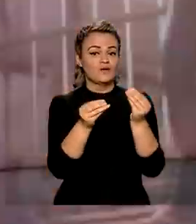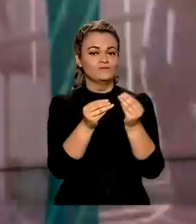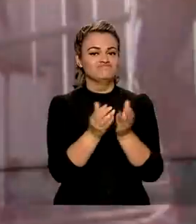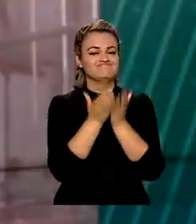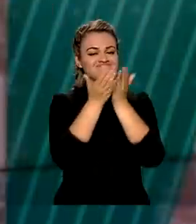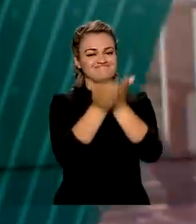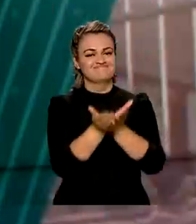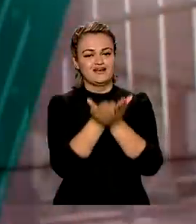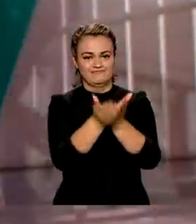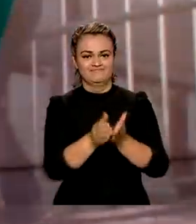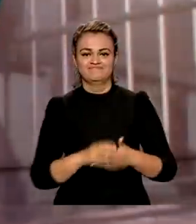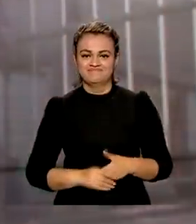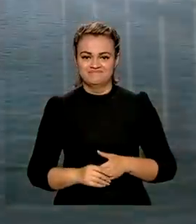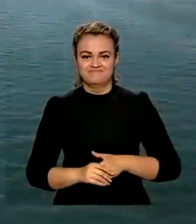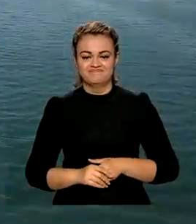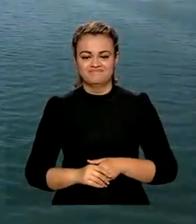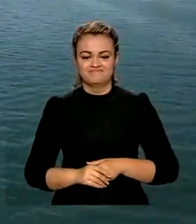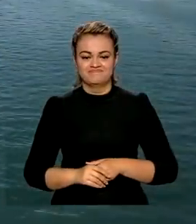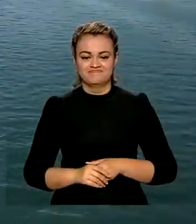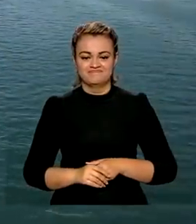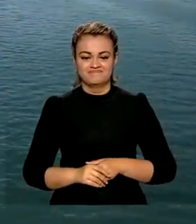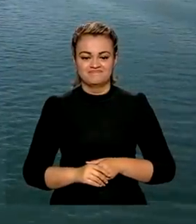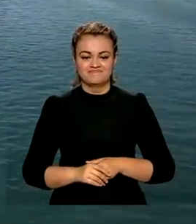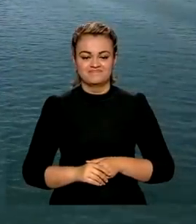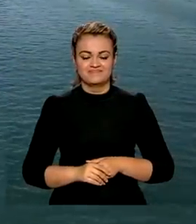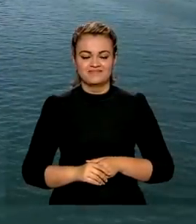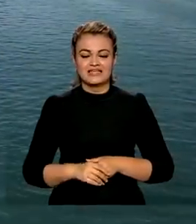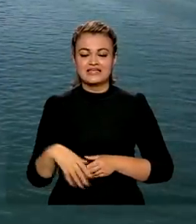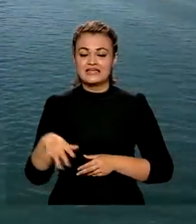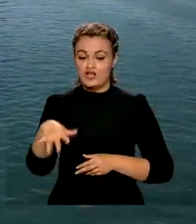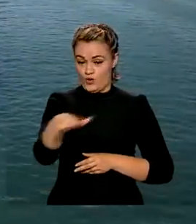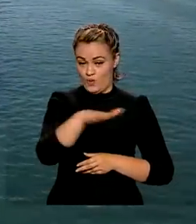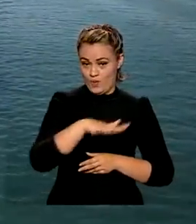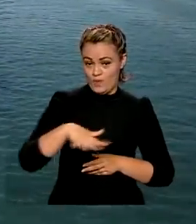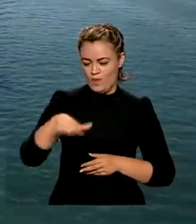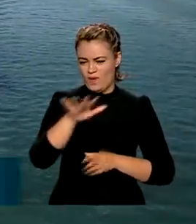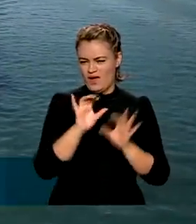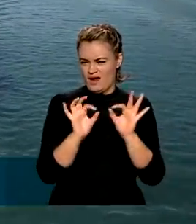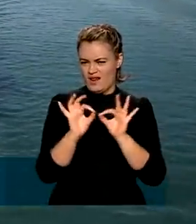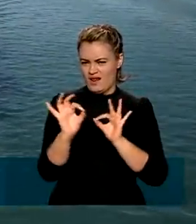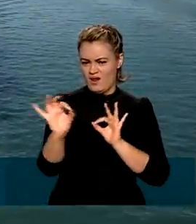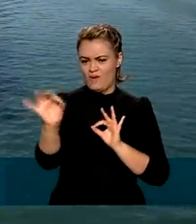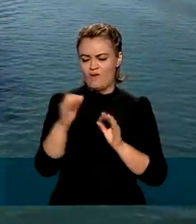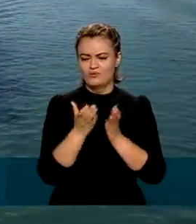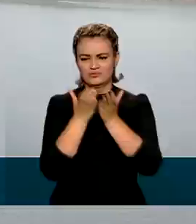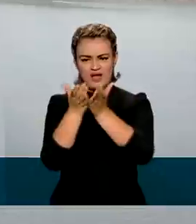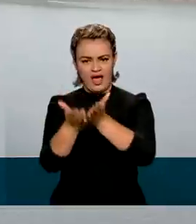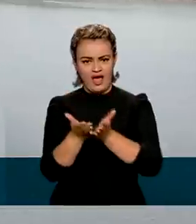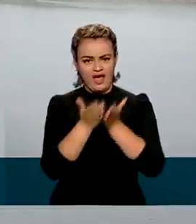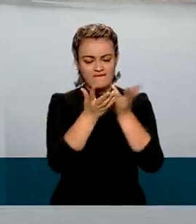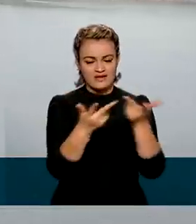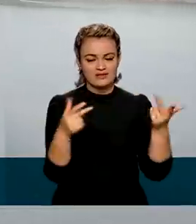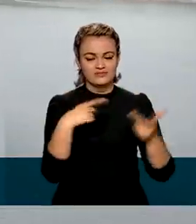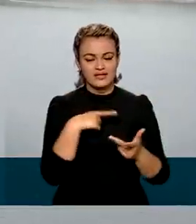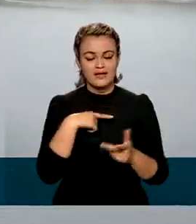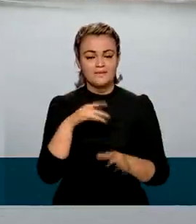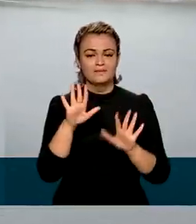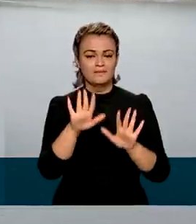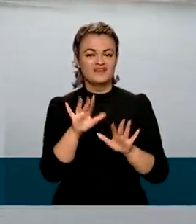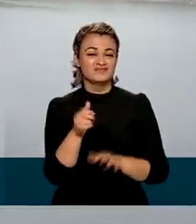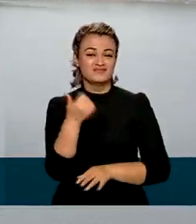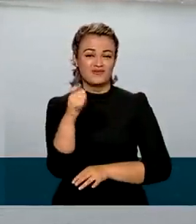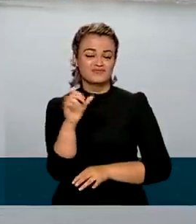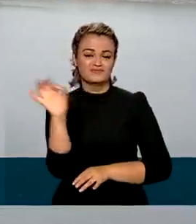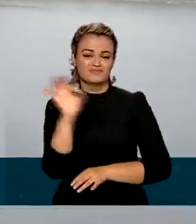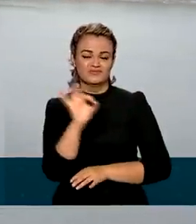marítimas e fluviais. Mesmo com o litoral tão extenso e tantos rios navegáveis, apenas 11%